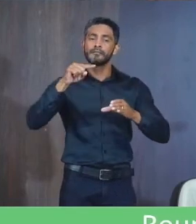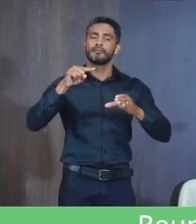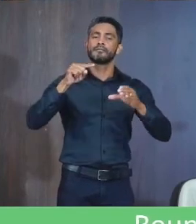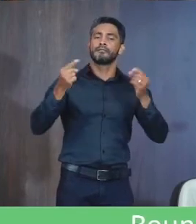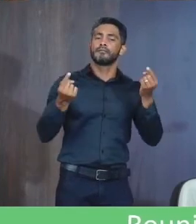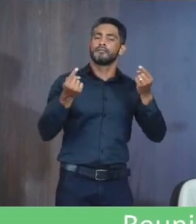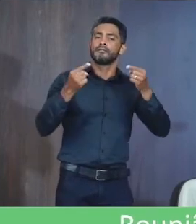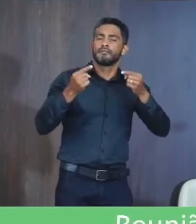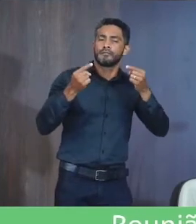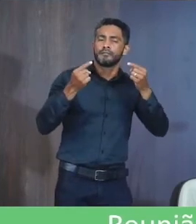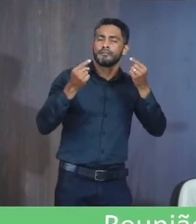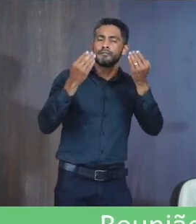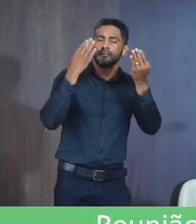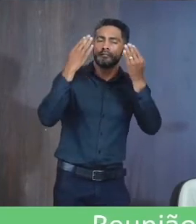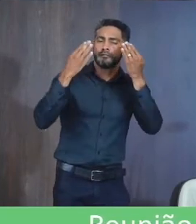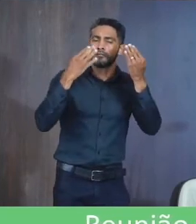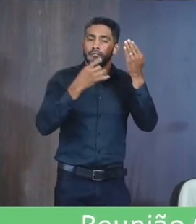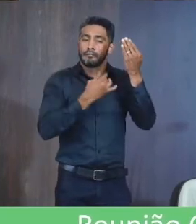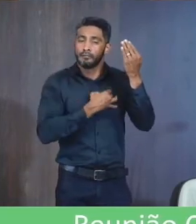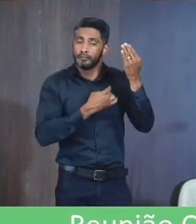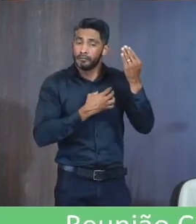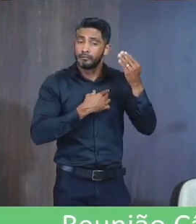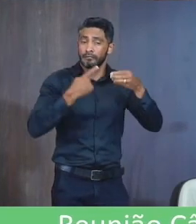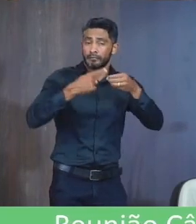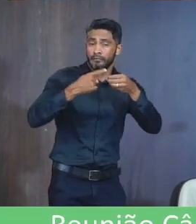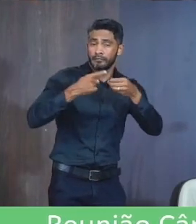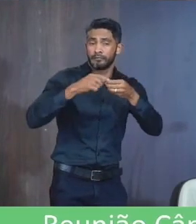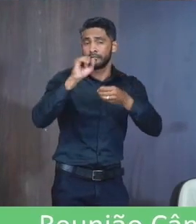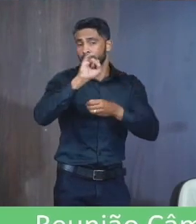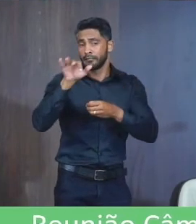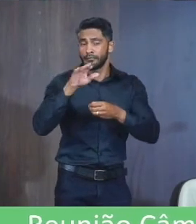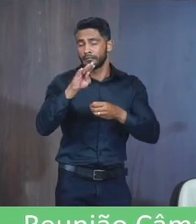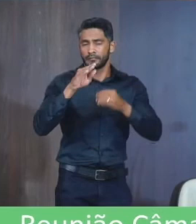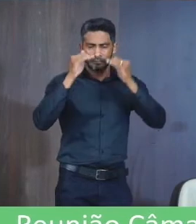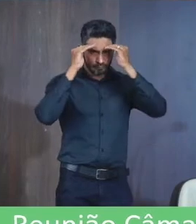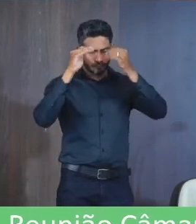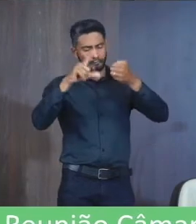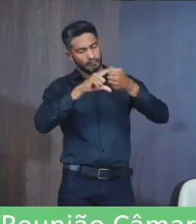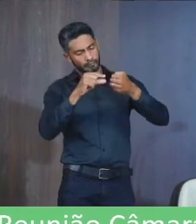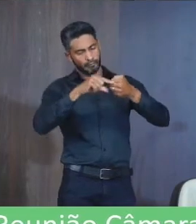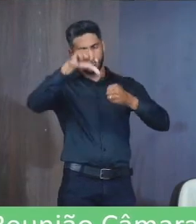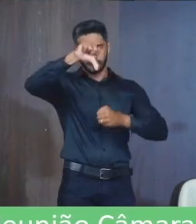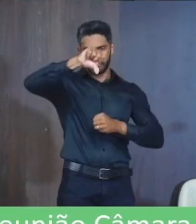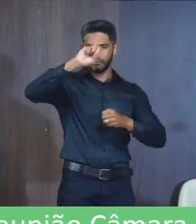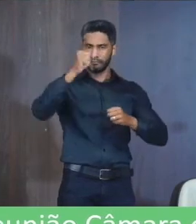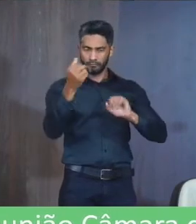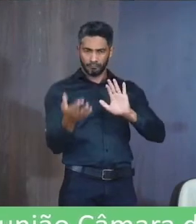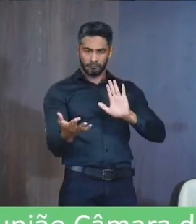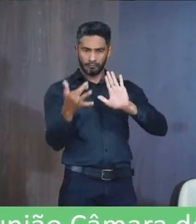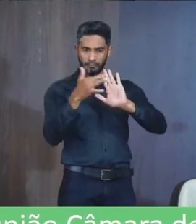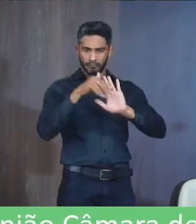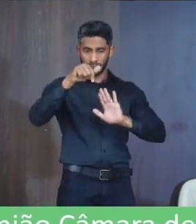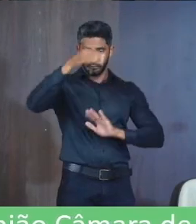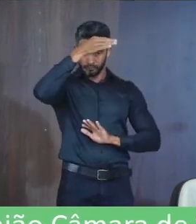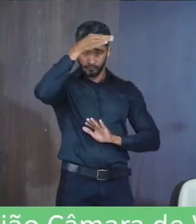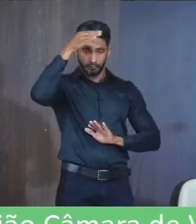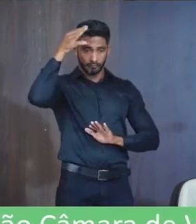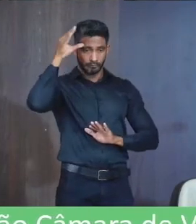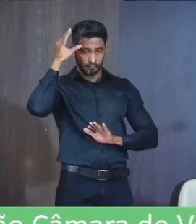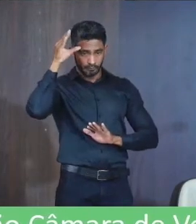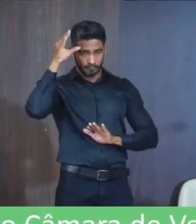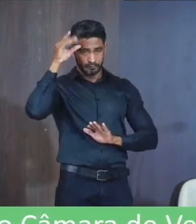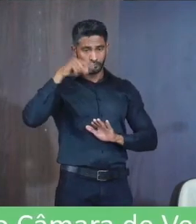combate A psicofobia No município de Janaúba Em atendimento Ao artigo 98 Do regimento Interno Dessa casa